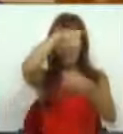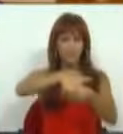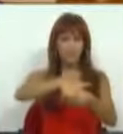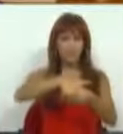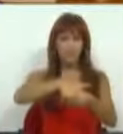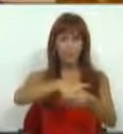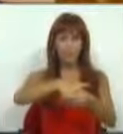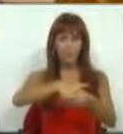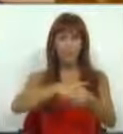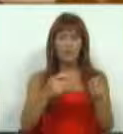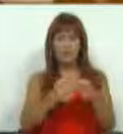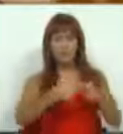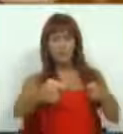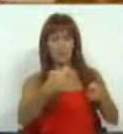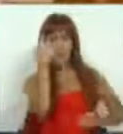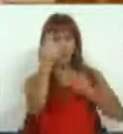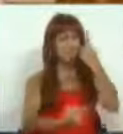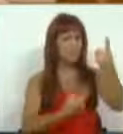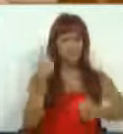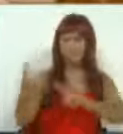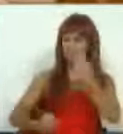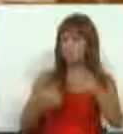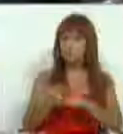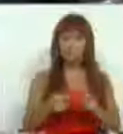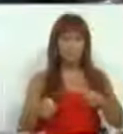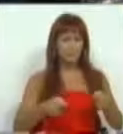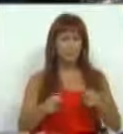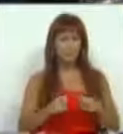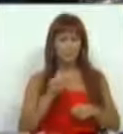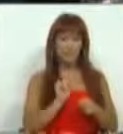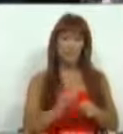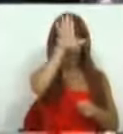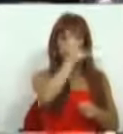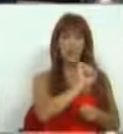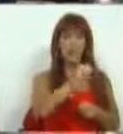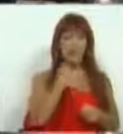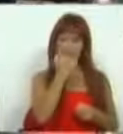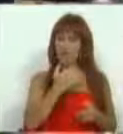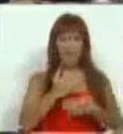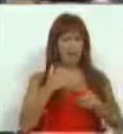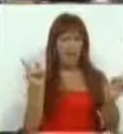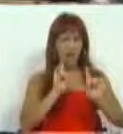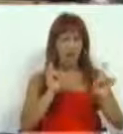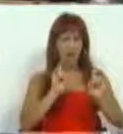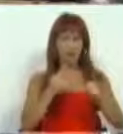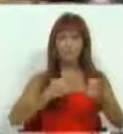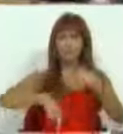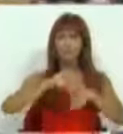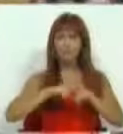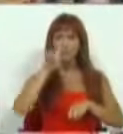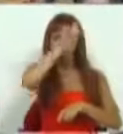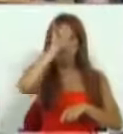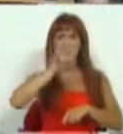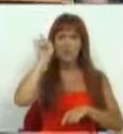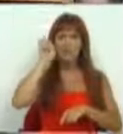e extensão de alguns organismos do Ministério, não nos satisfez. Para nós, a